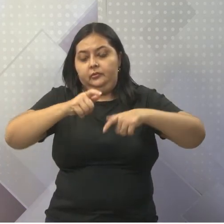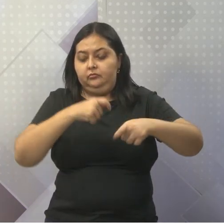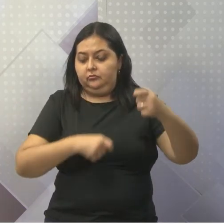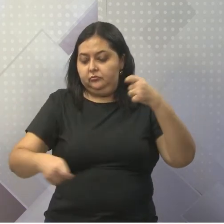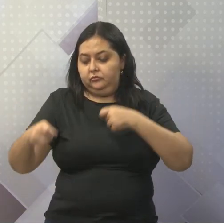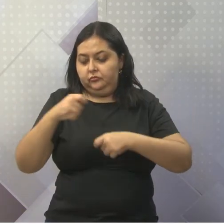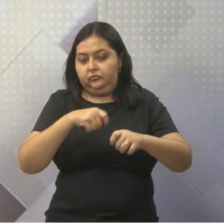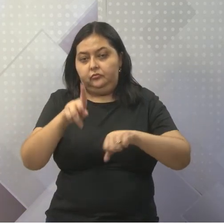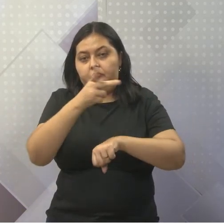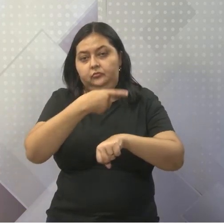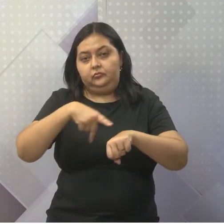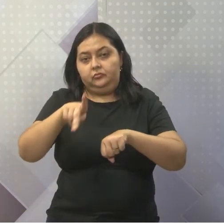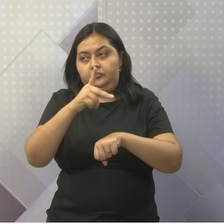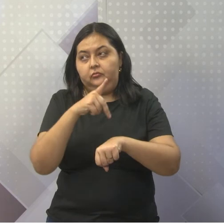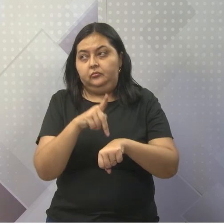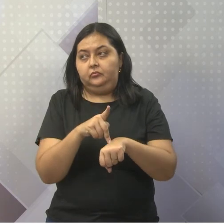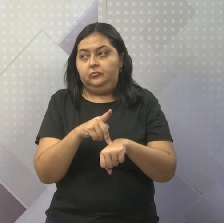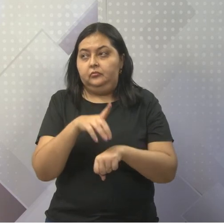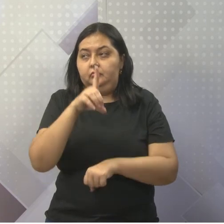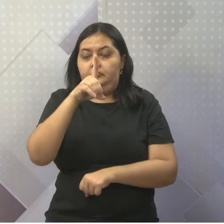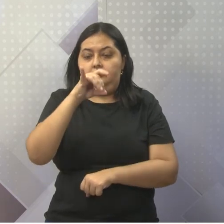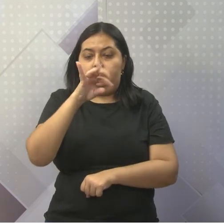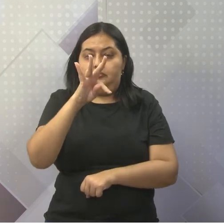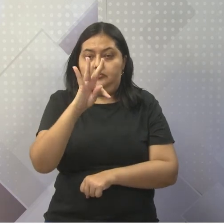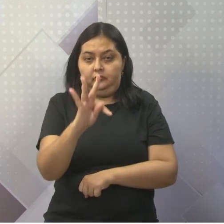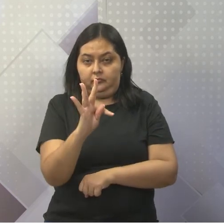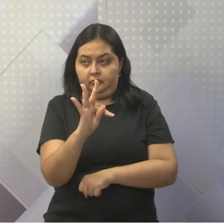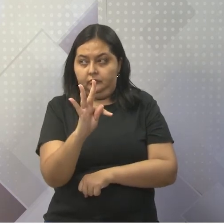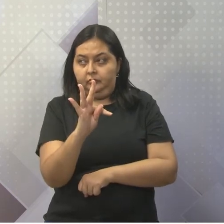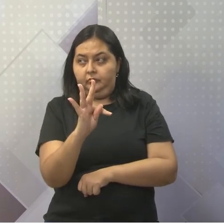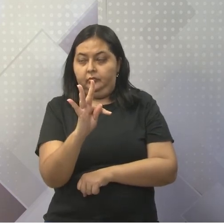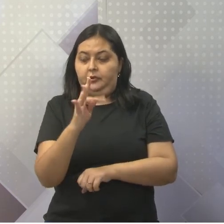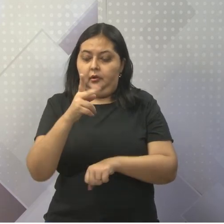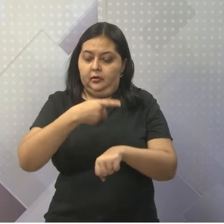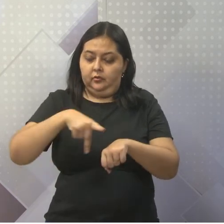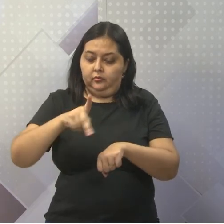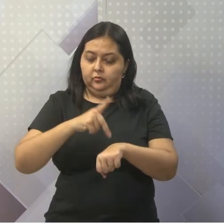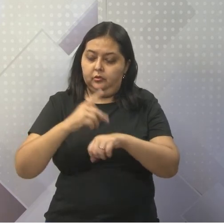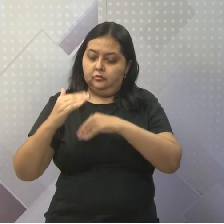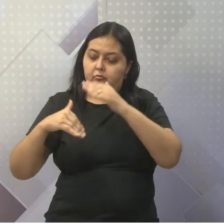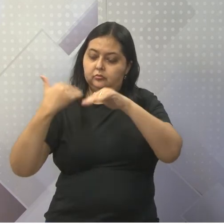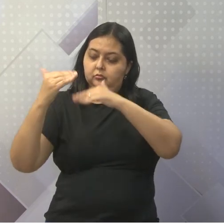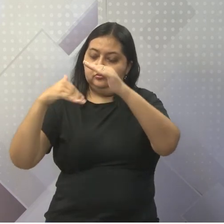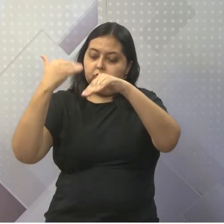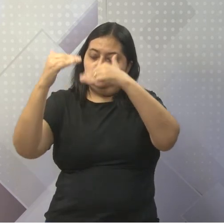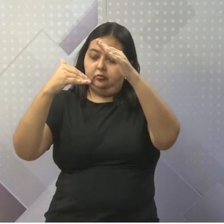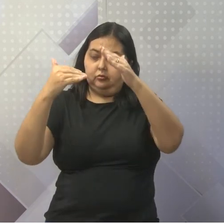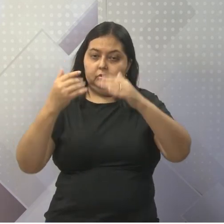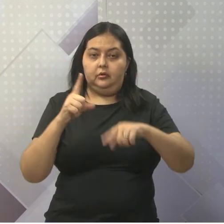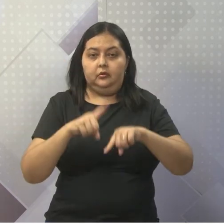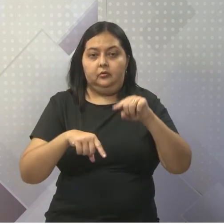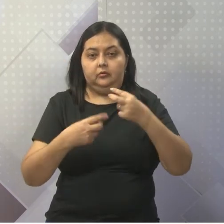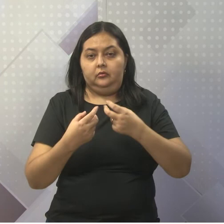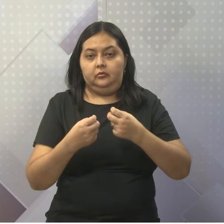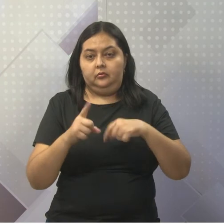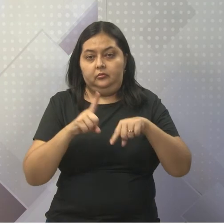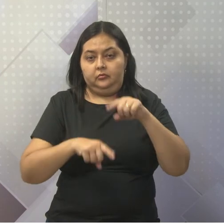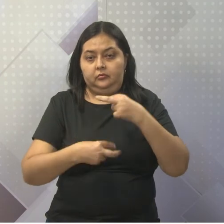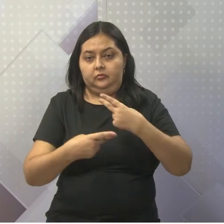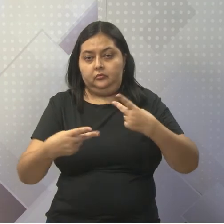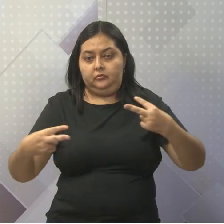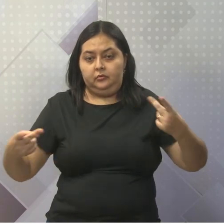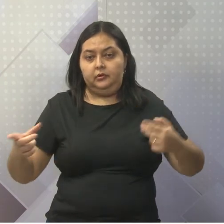os países. Na DIT clássica, os países desenvolvidos, eles forneciam produtos industrializados e